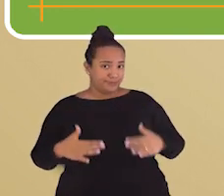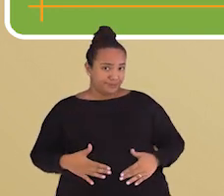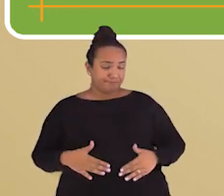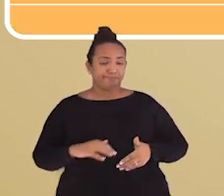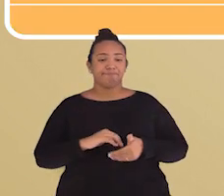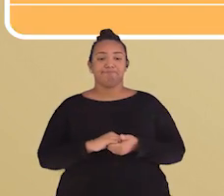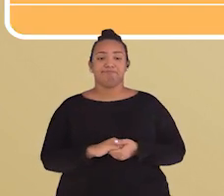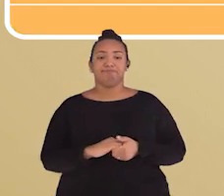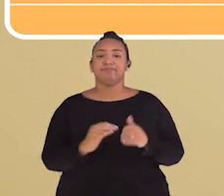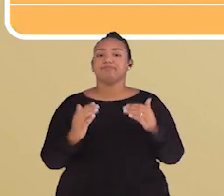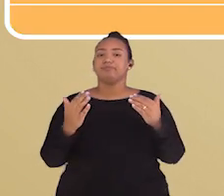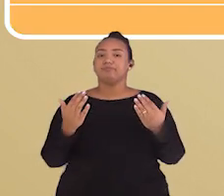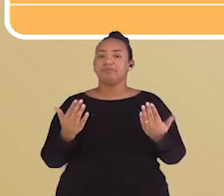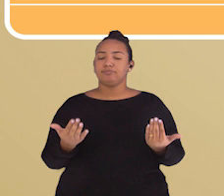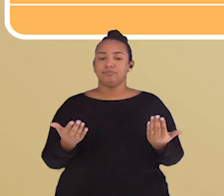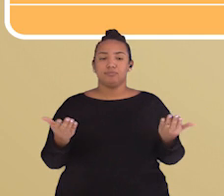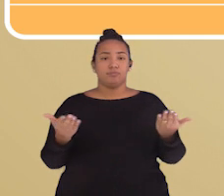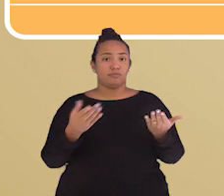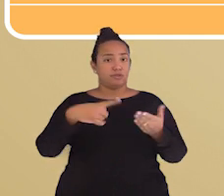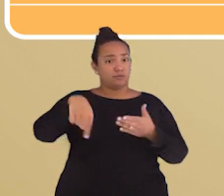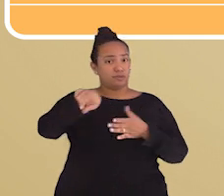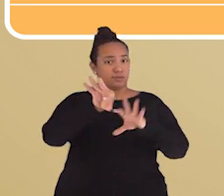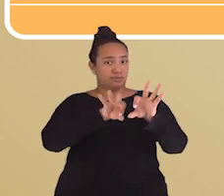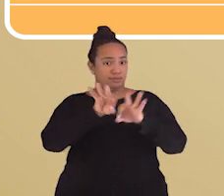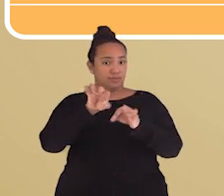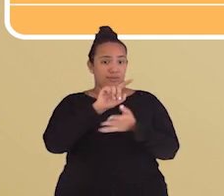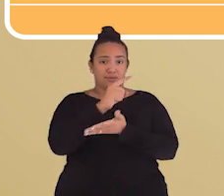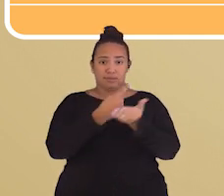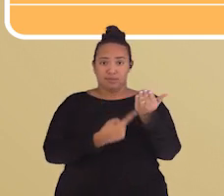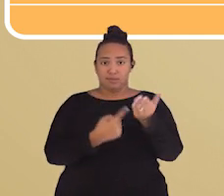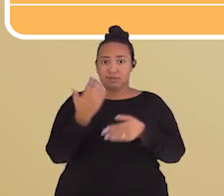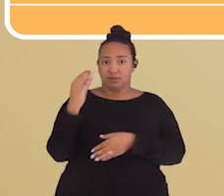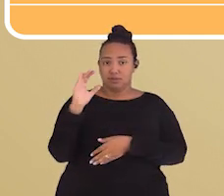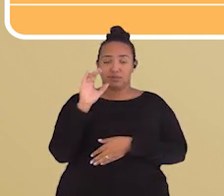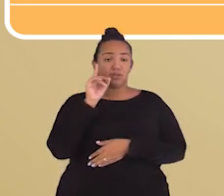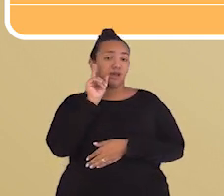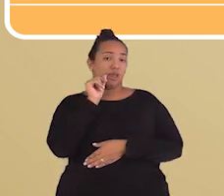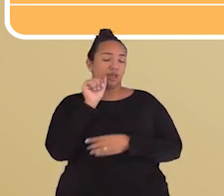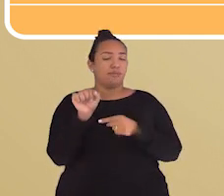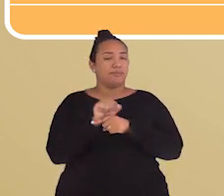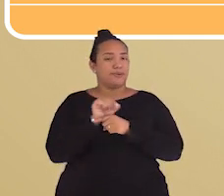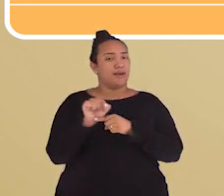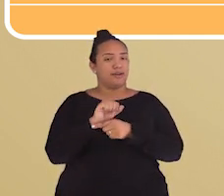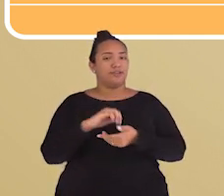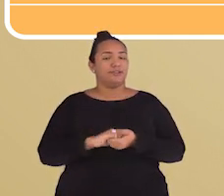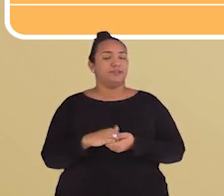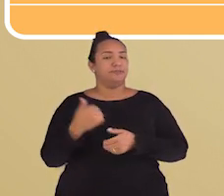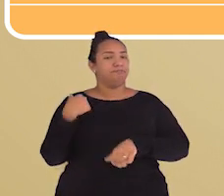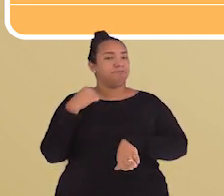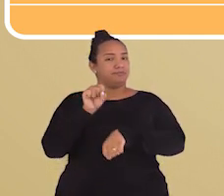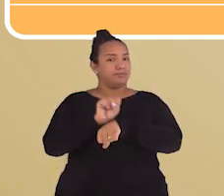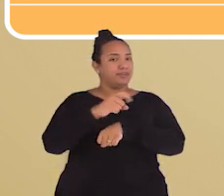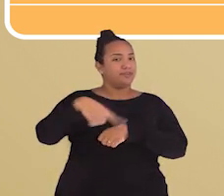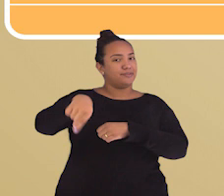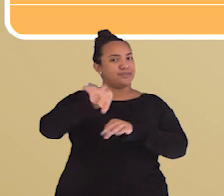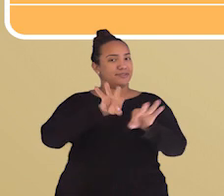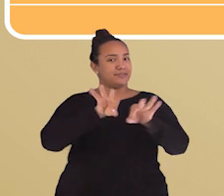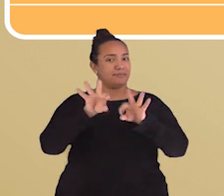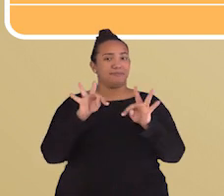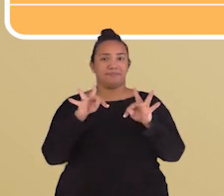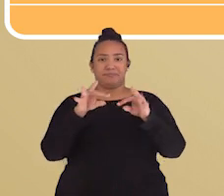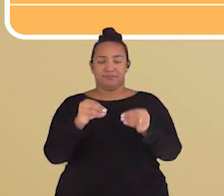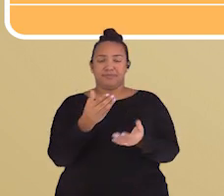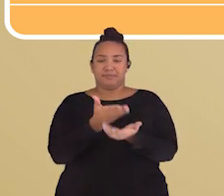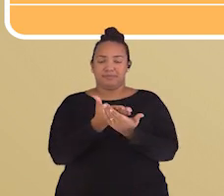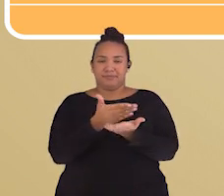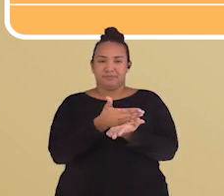doenças. Como de costume, tenham em mãos o seu caderno de ciências, lápis e borracha. Vou aguardar você